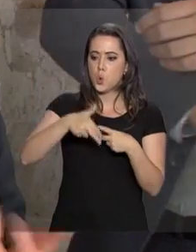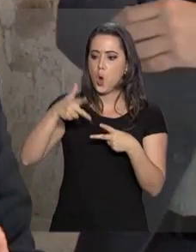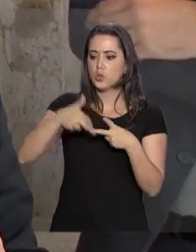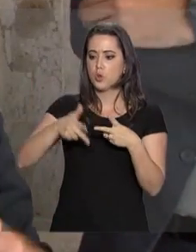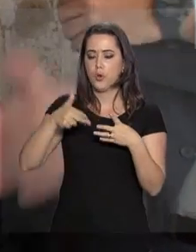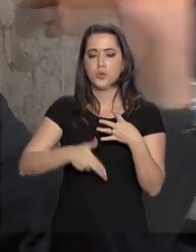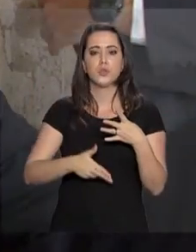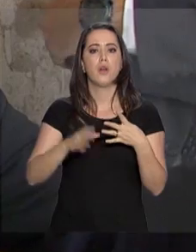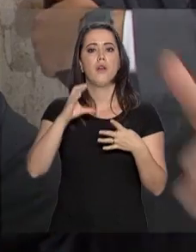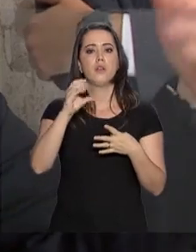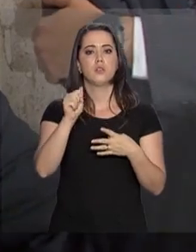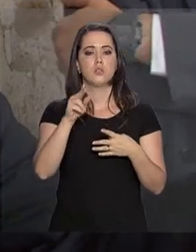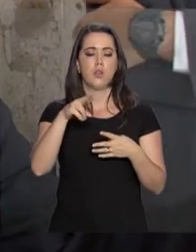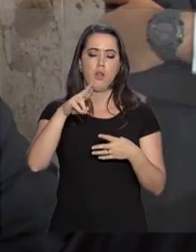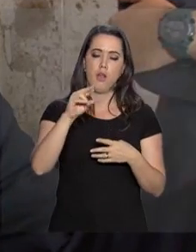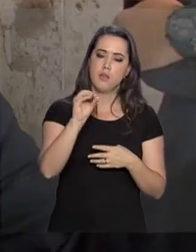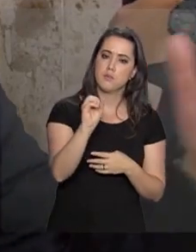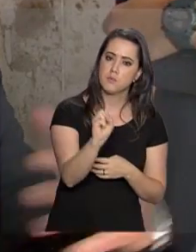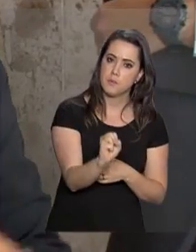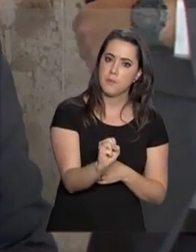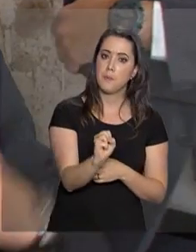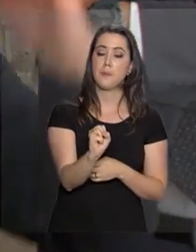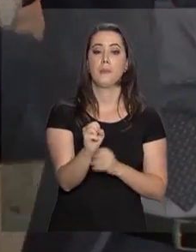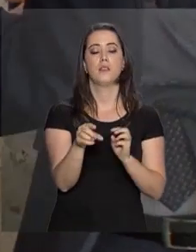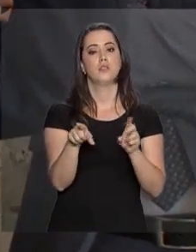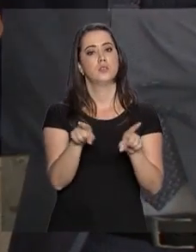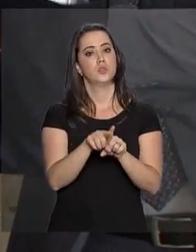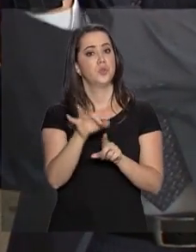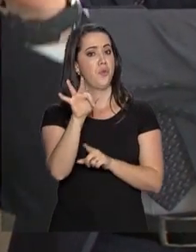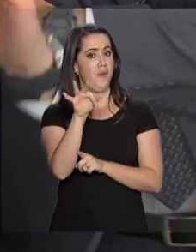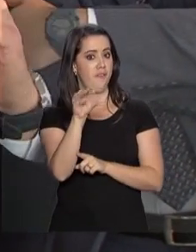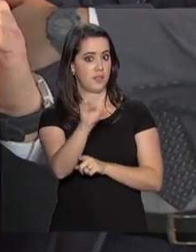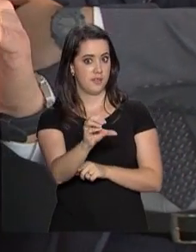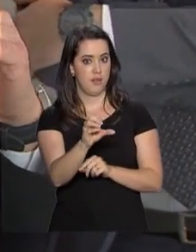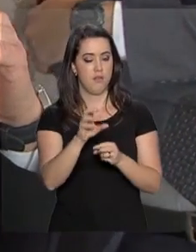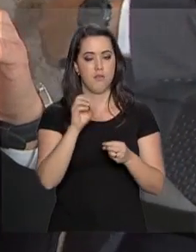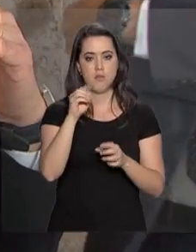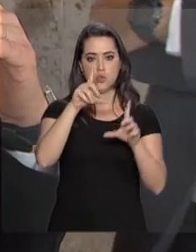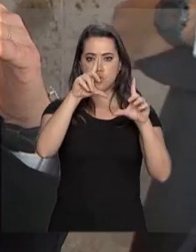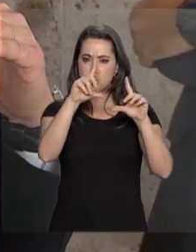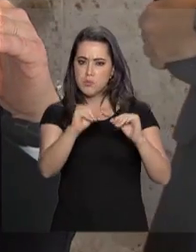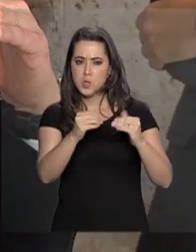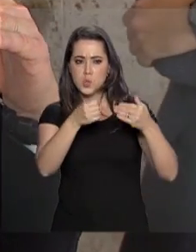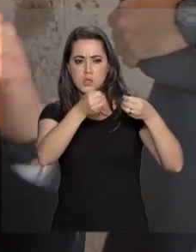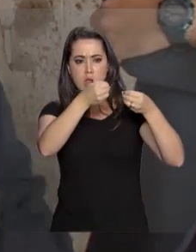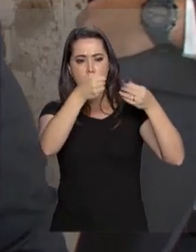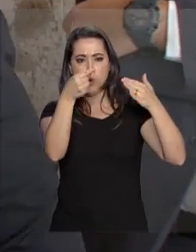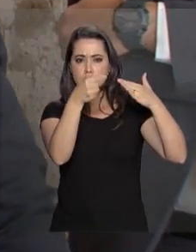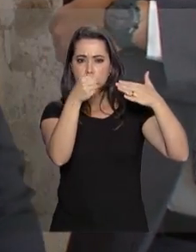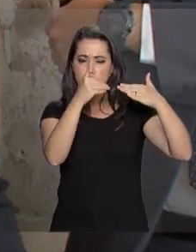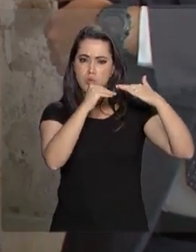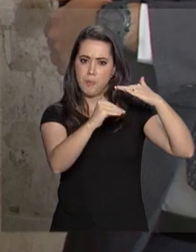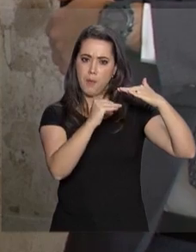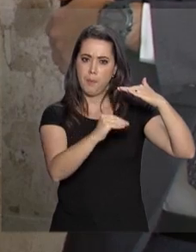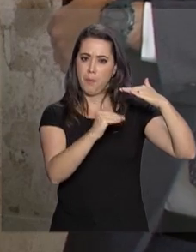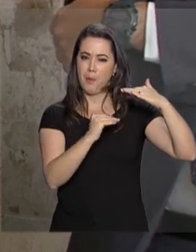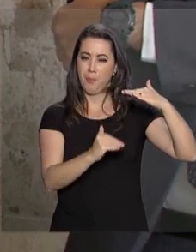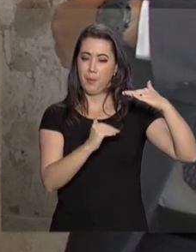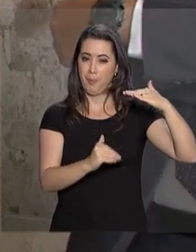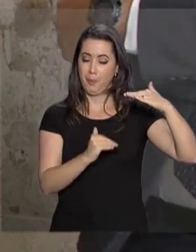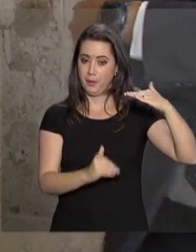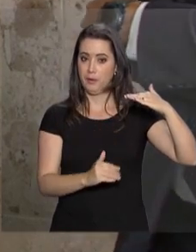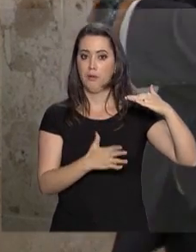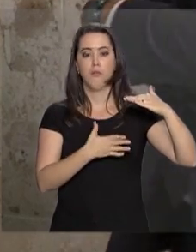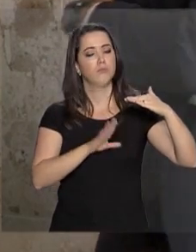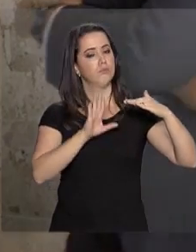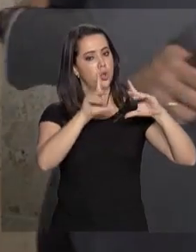cargos em comissão ou funções notificadas, diminuição dos níveis hierárquicos e melhora da eficiência da